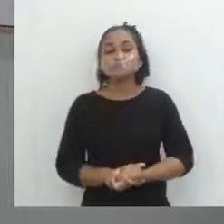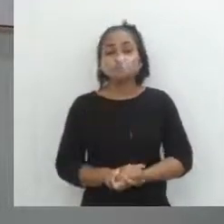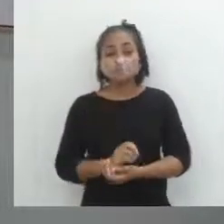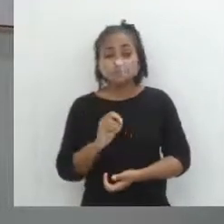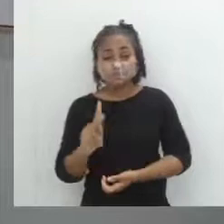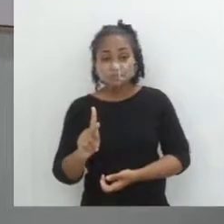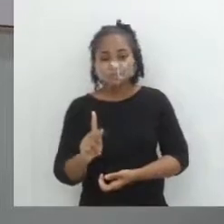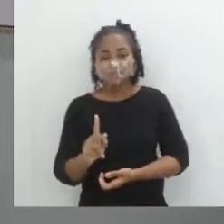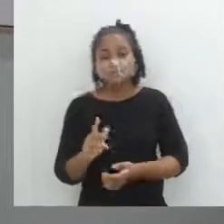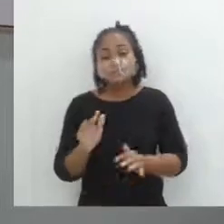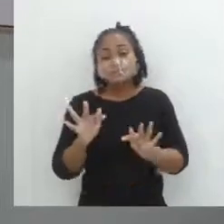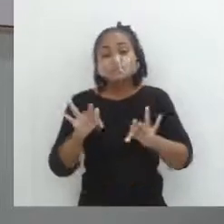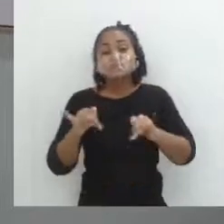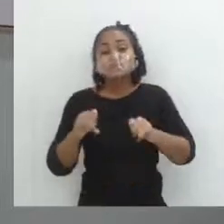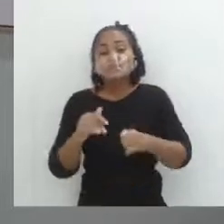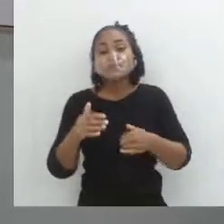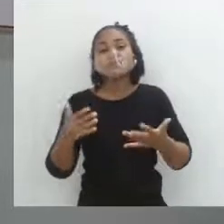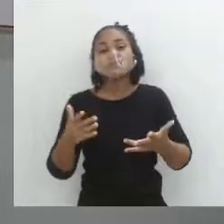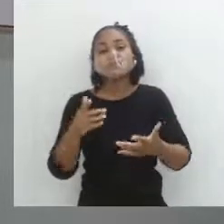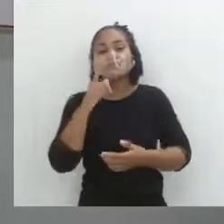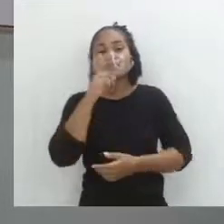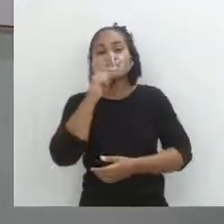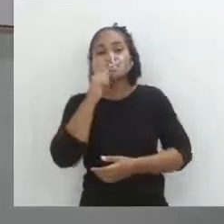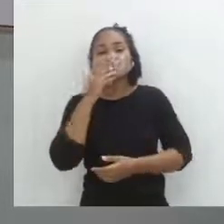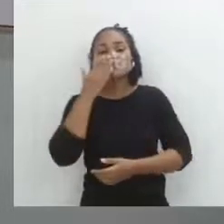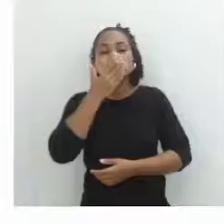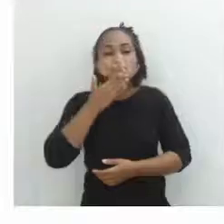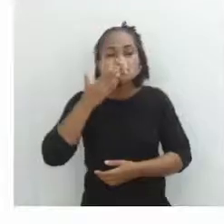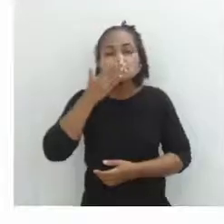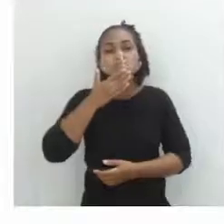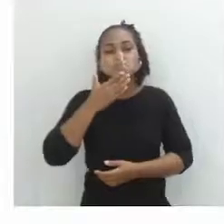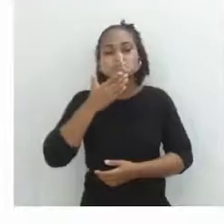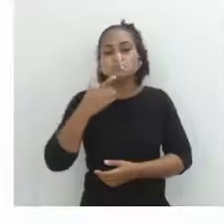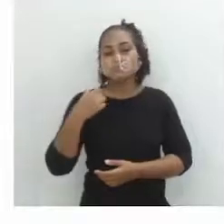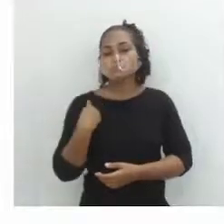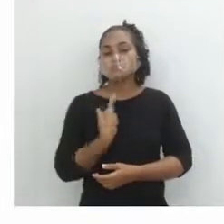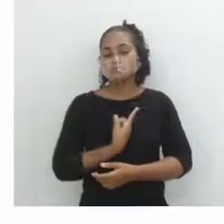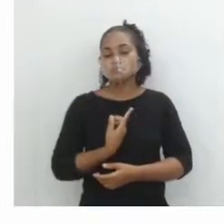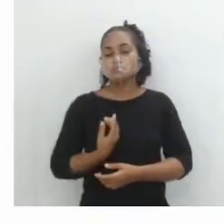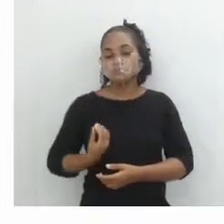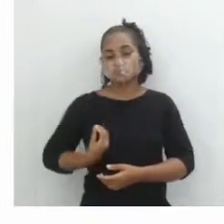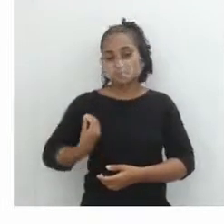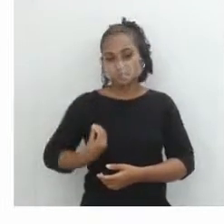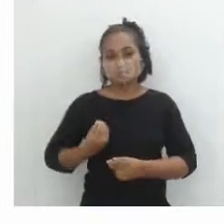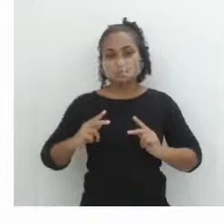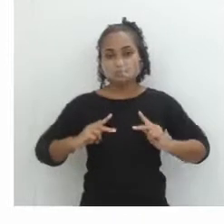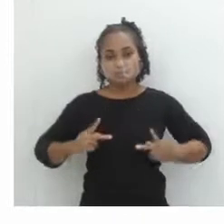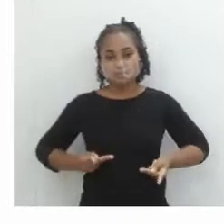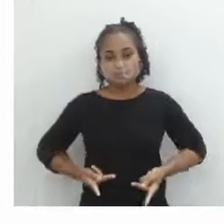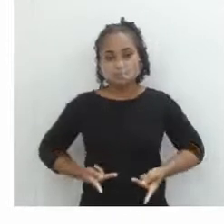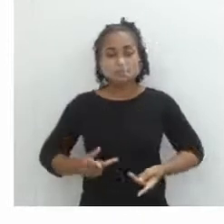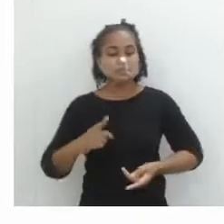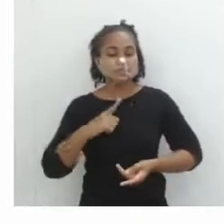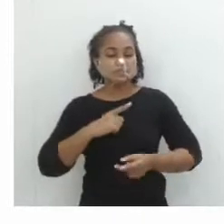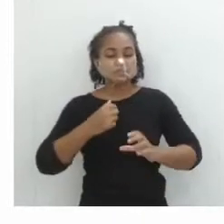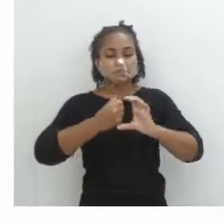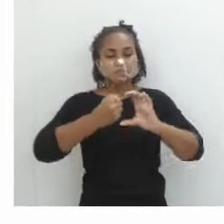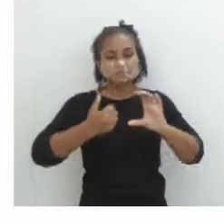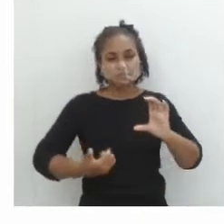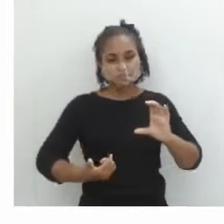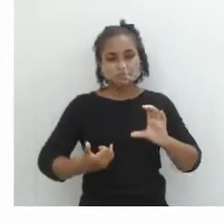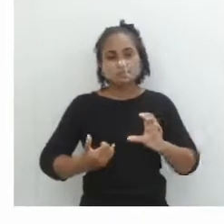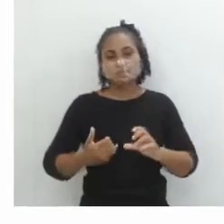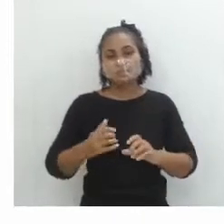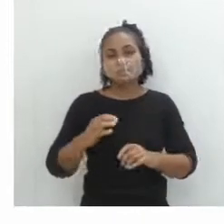ok? E, por fim, é a água doce, que é aquela que é utilizada por nós, seres humanos, ok? Ele apresenta uma baixa